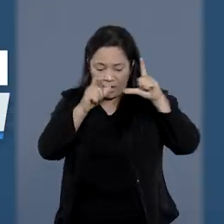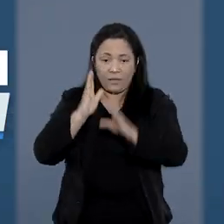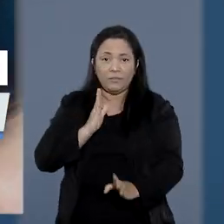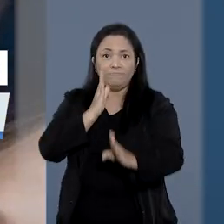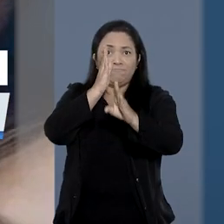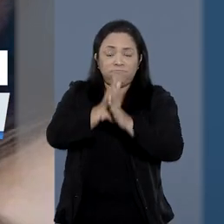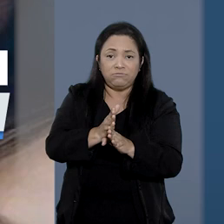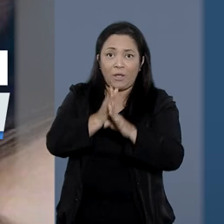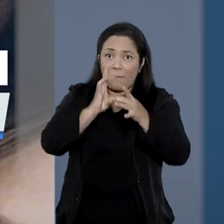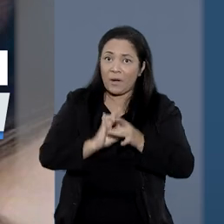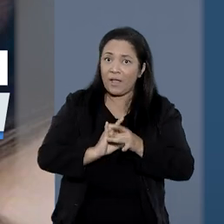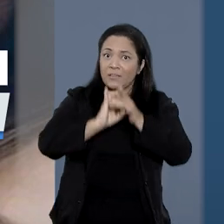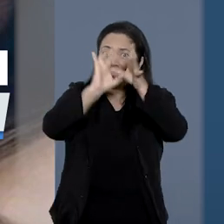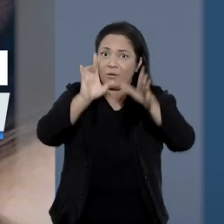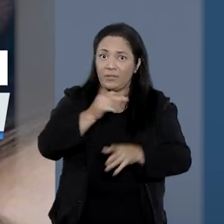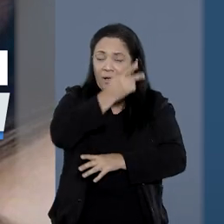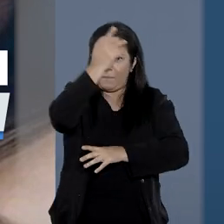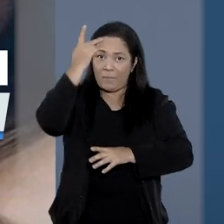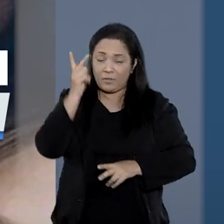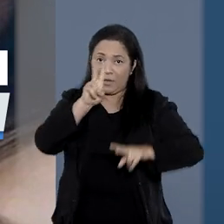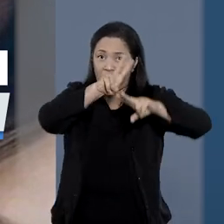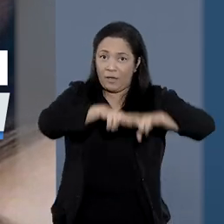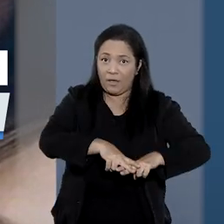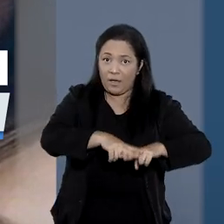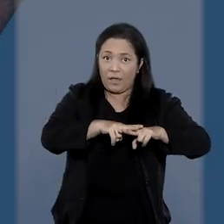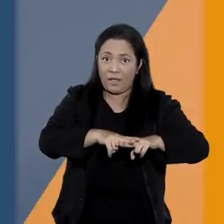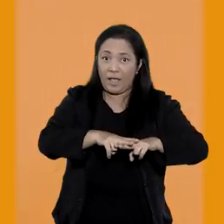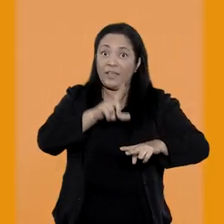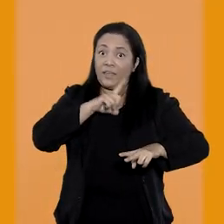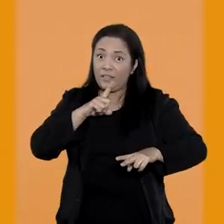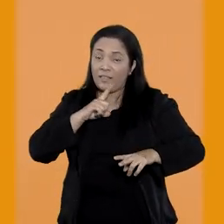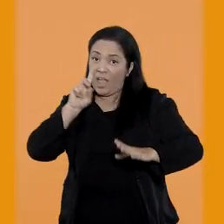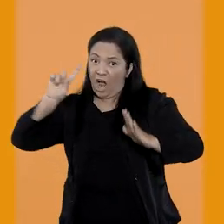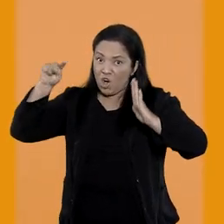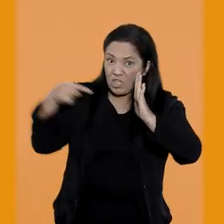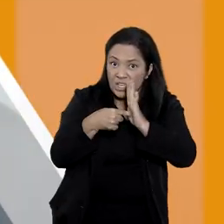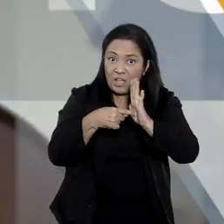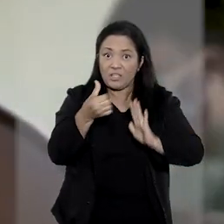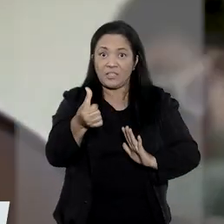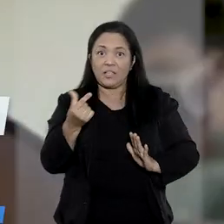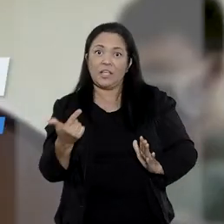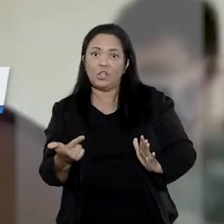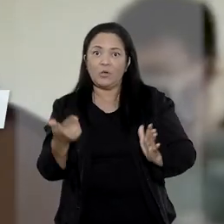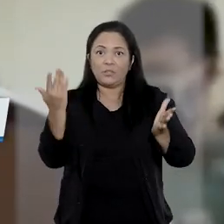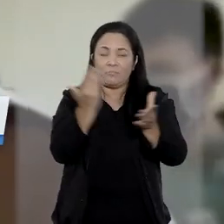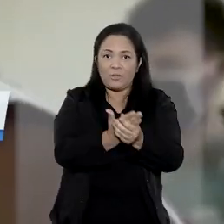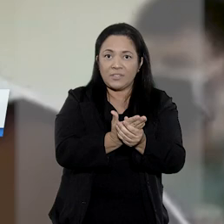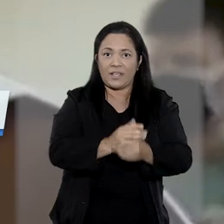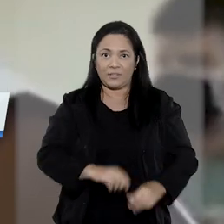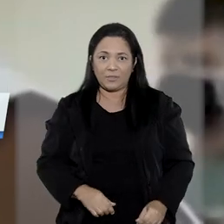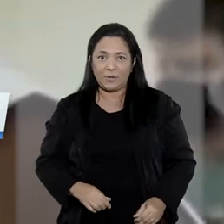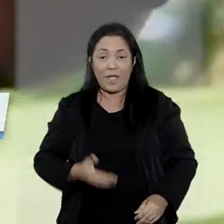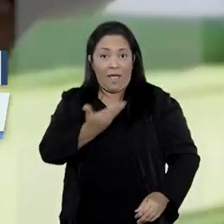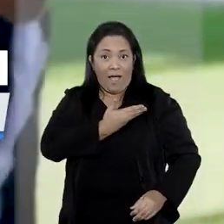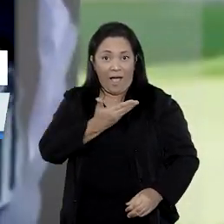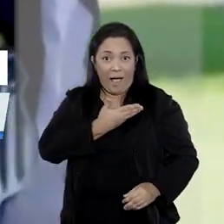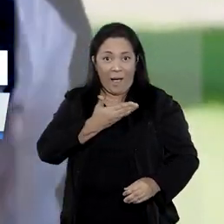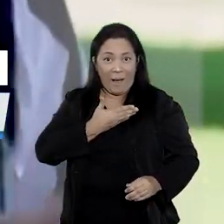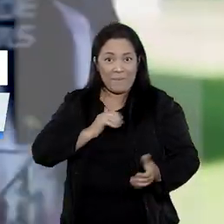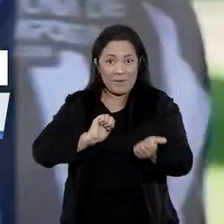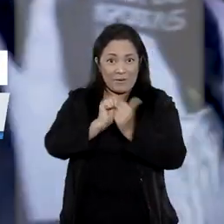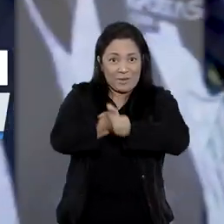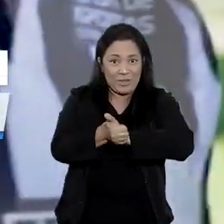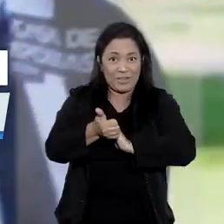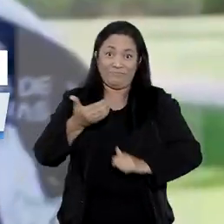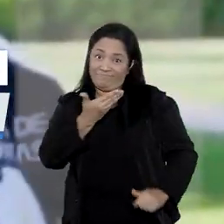fundamenta a soltura de porteiro acusado em 62 processos. E mais, negado o pedido de amigo de Ropinho